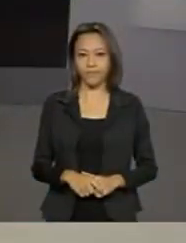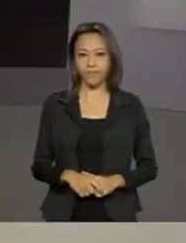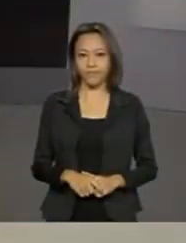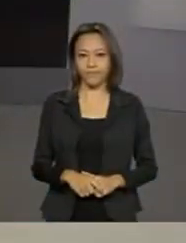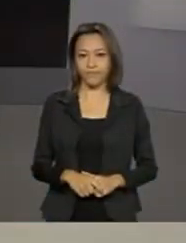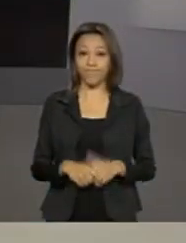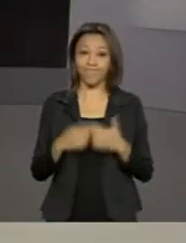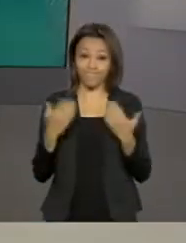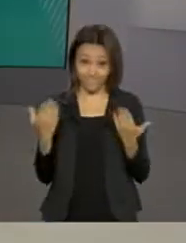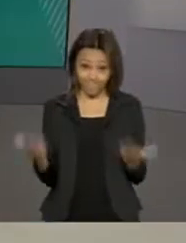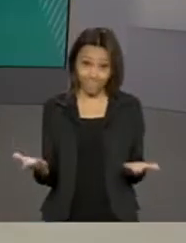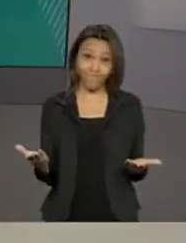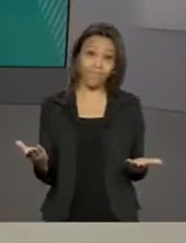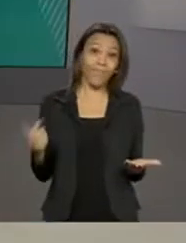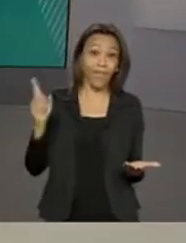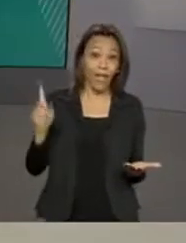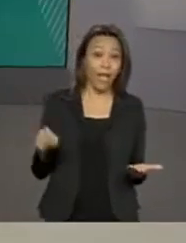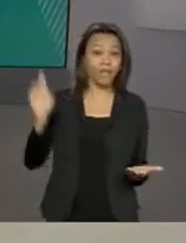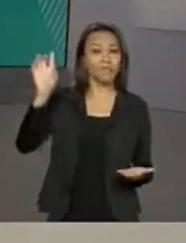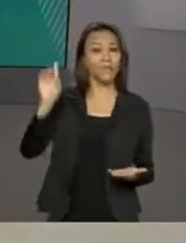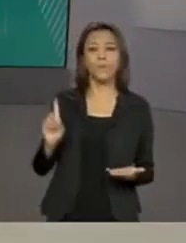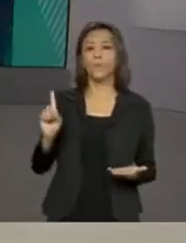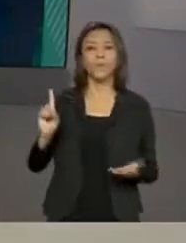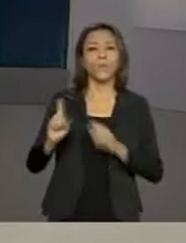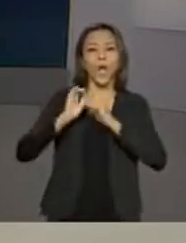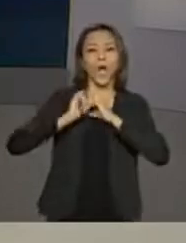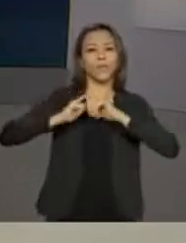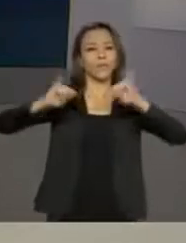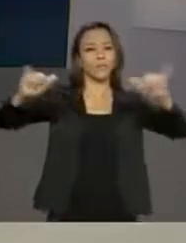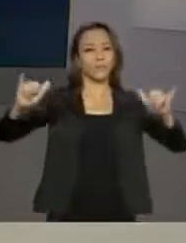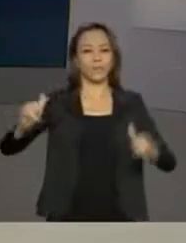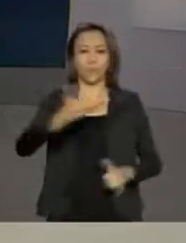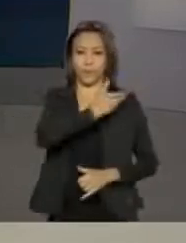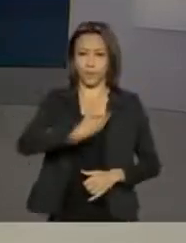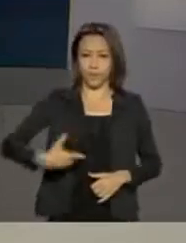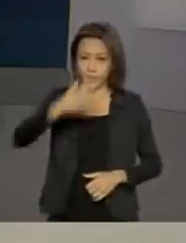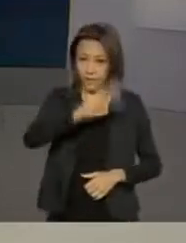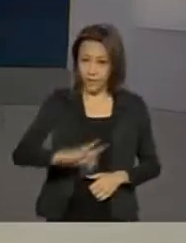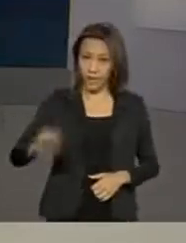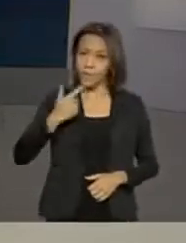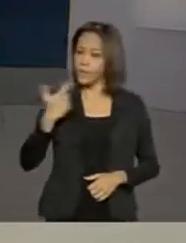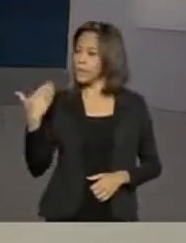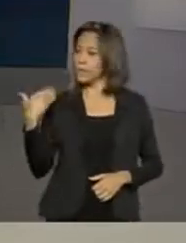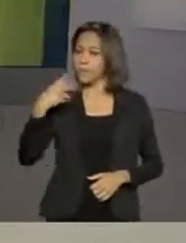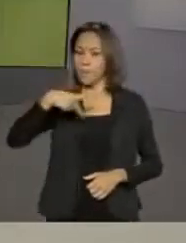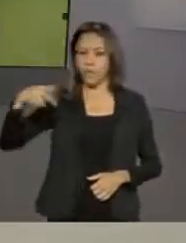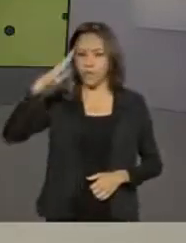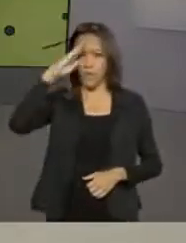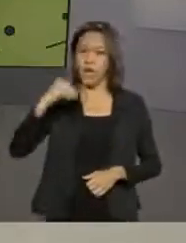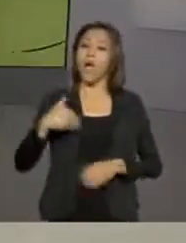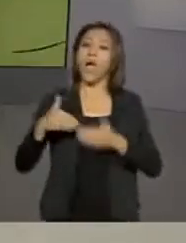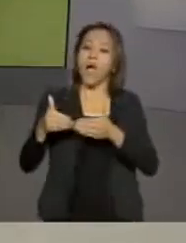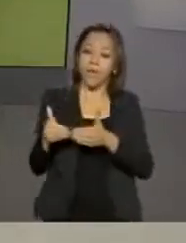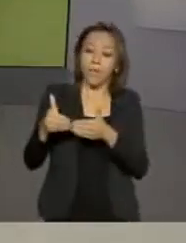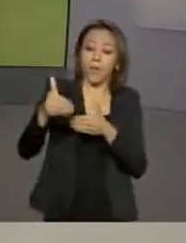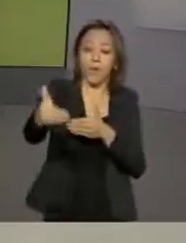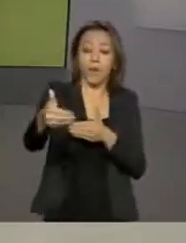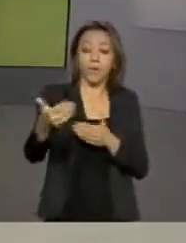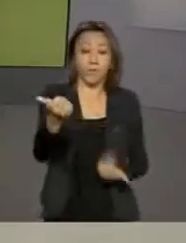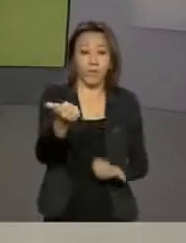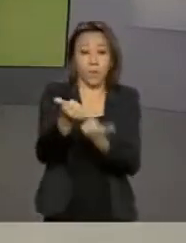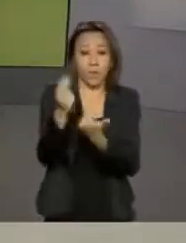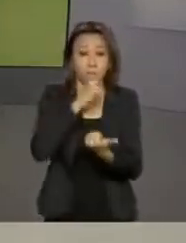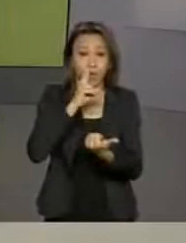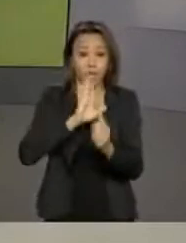Está aí, esse foi o anúncio do governo federal. O presidente Jair Bolsonaro acabou de anunciar a prorrogação do auxílio emergencial até